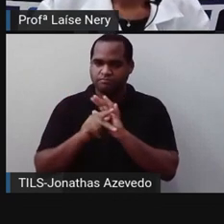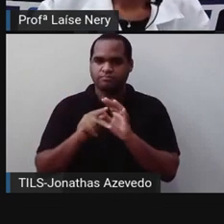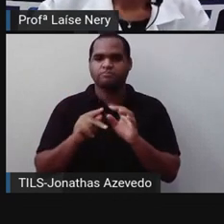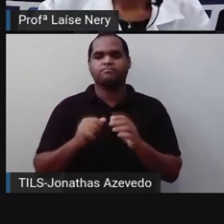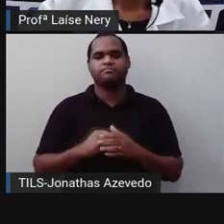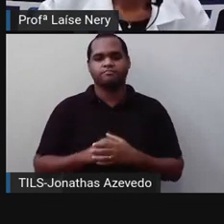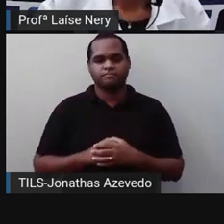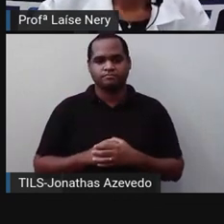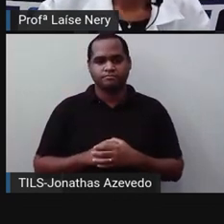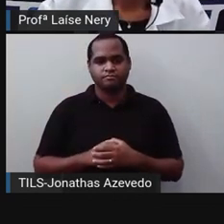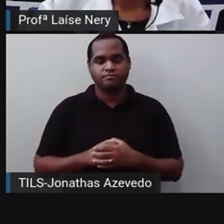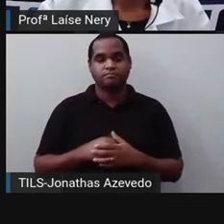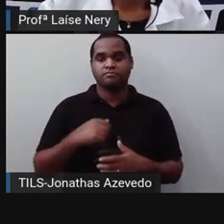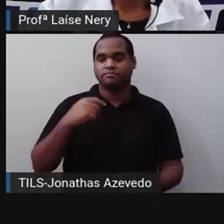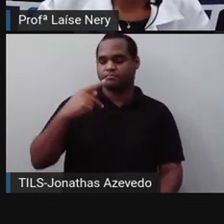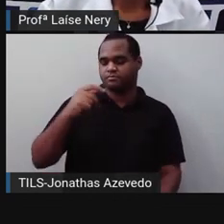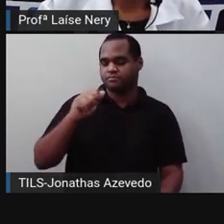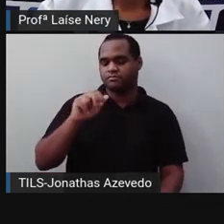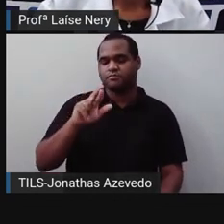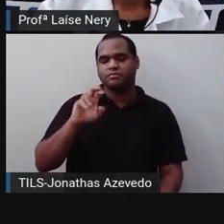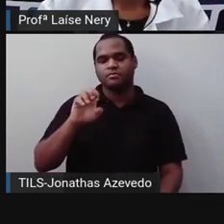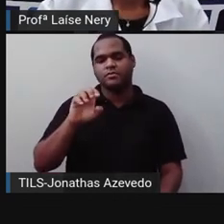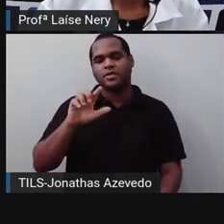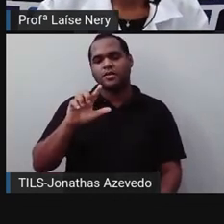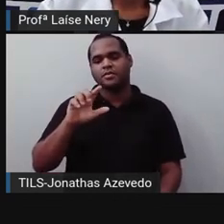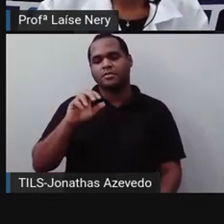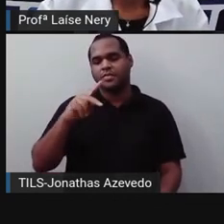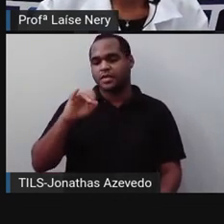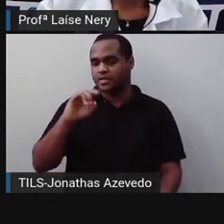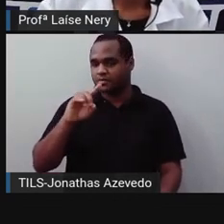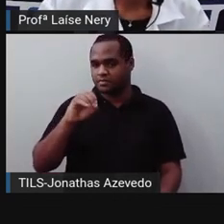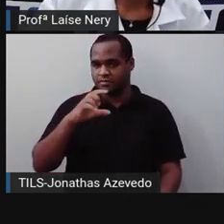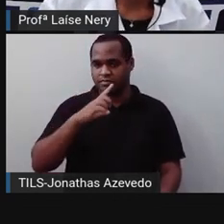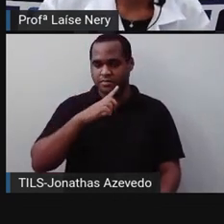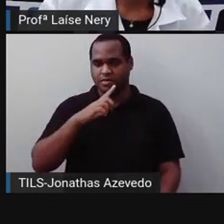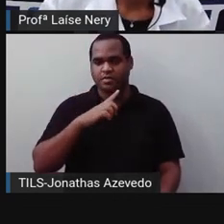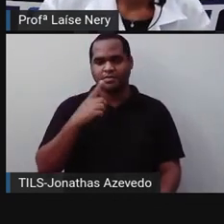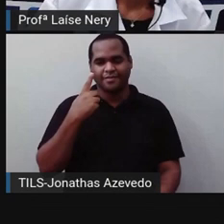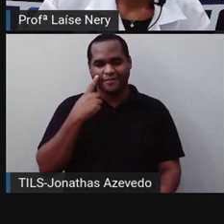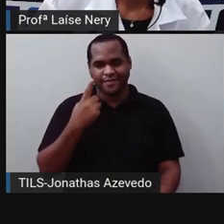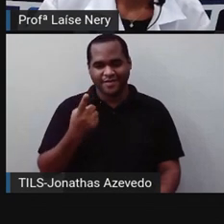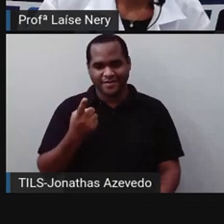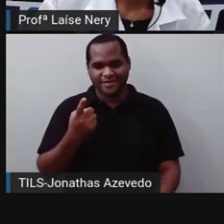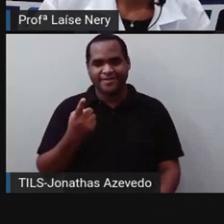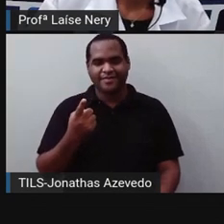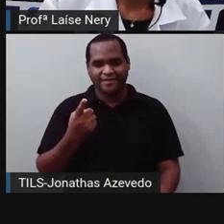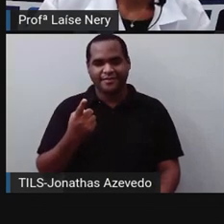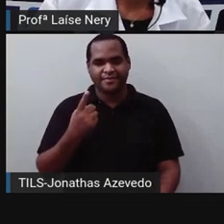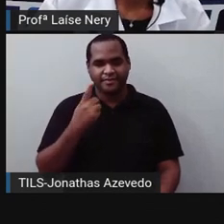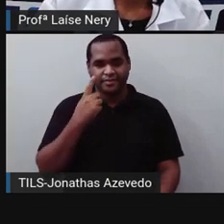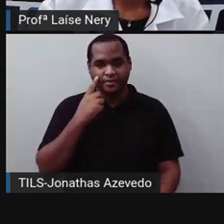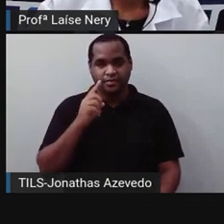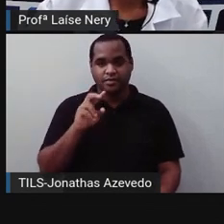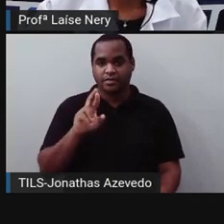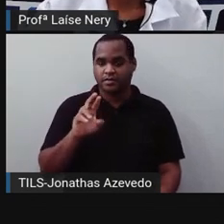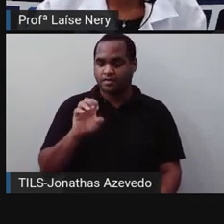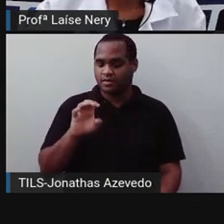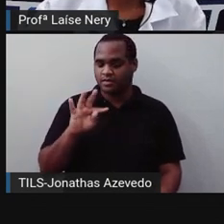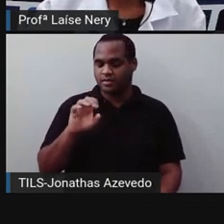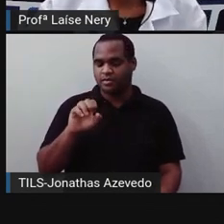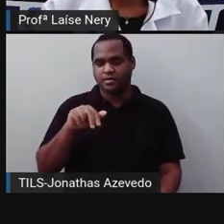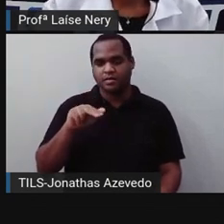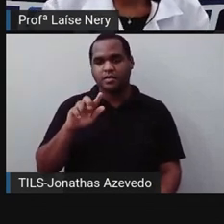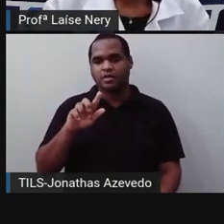No paralelepípedo, nós temos aqui os retângulos. Olha aqui, retângulos em cada uma de suas